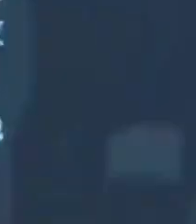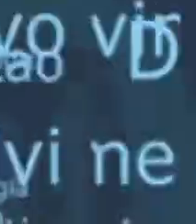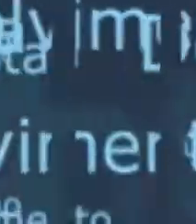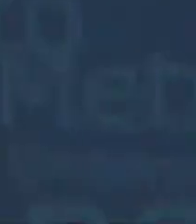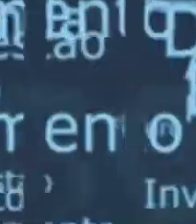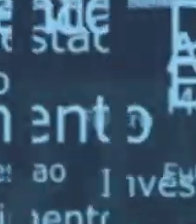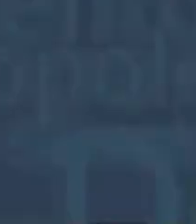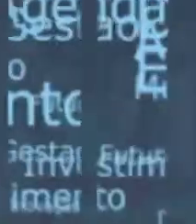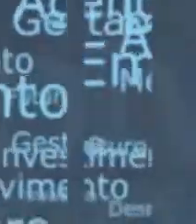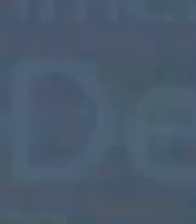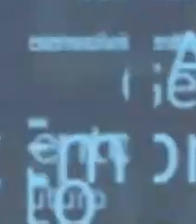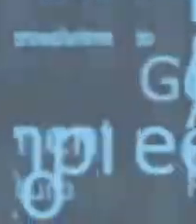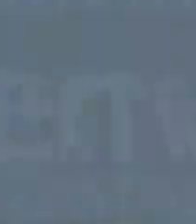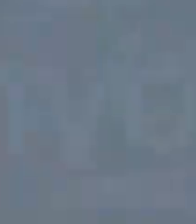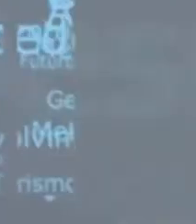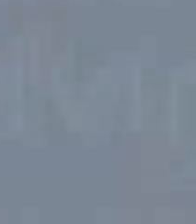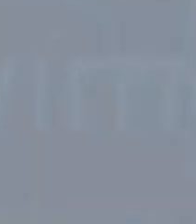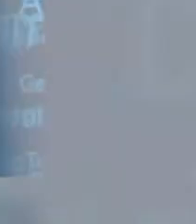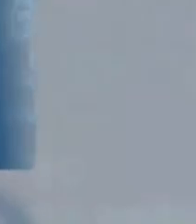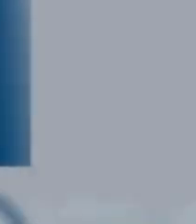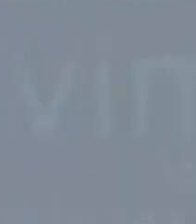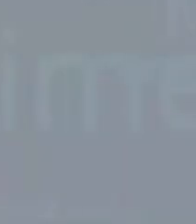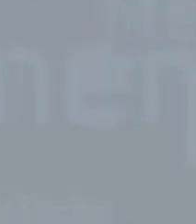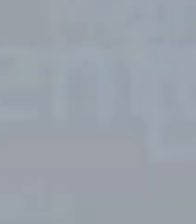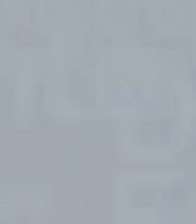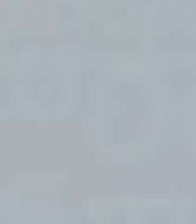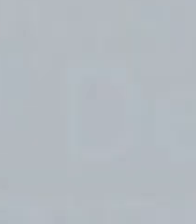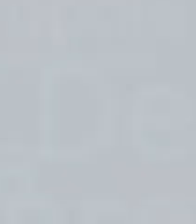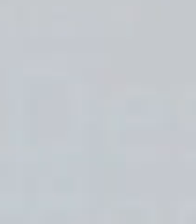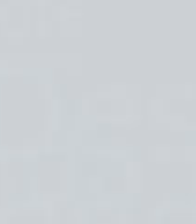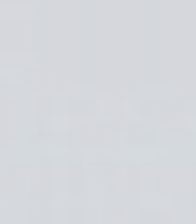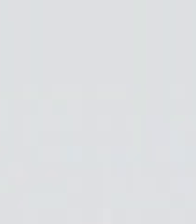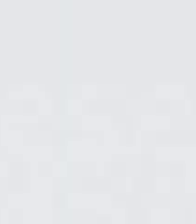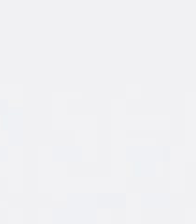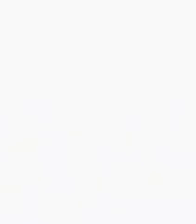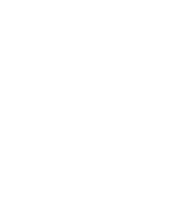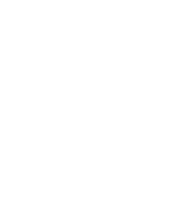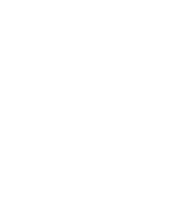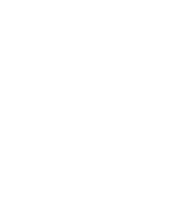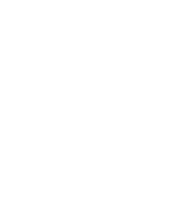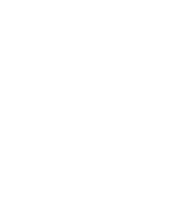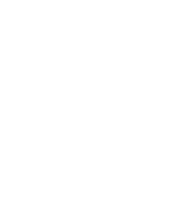Transcrição e por Coelho e Legendas por